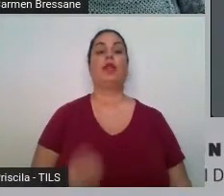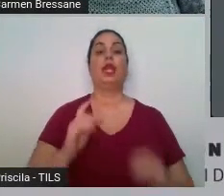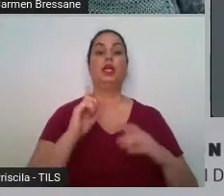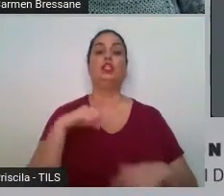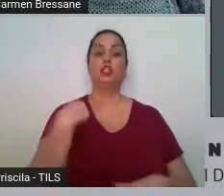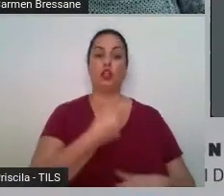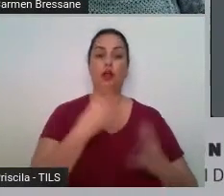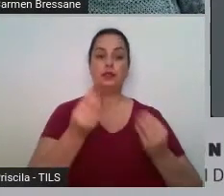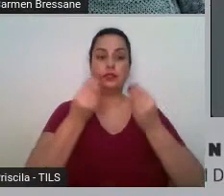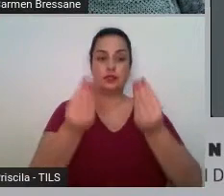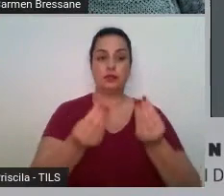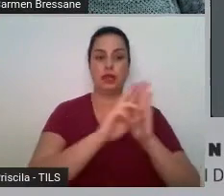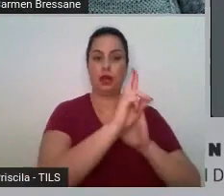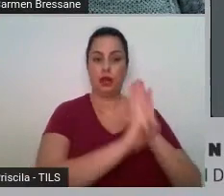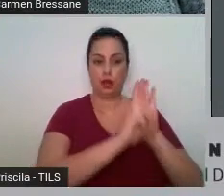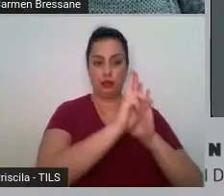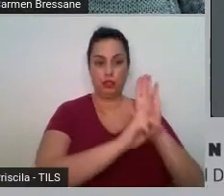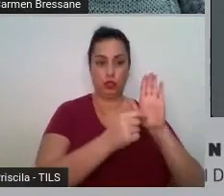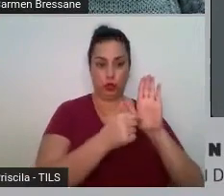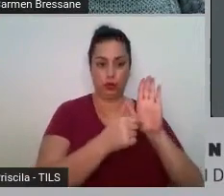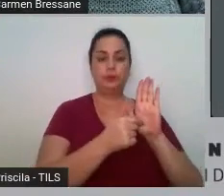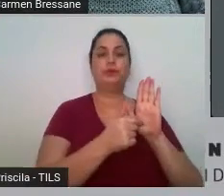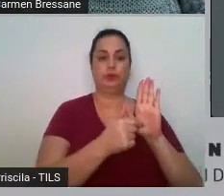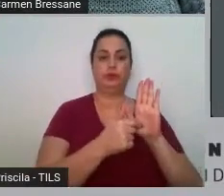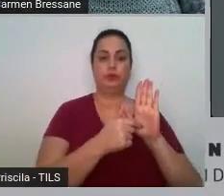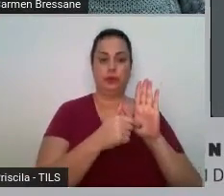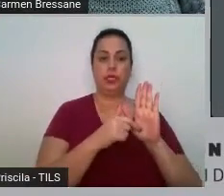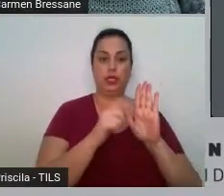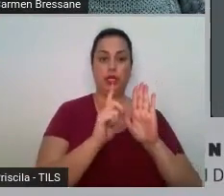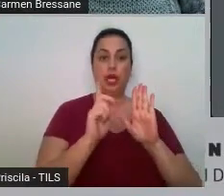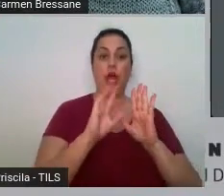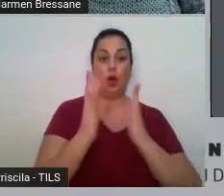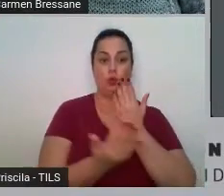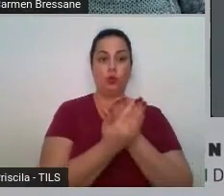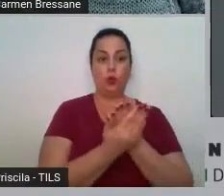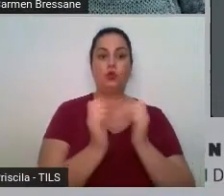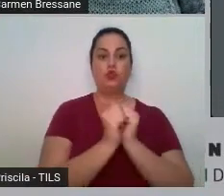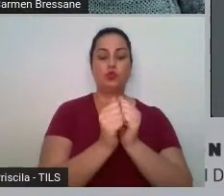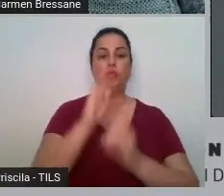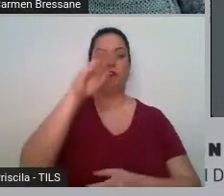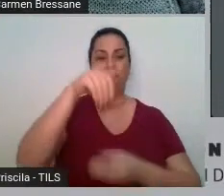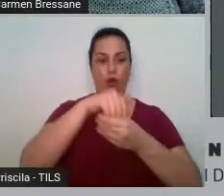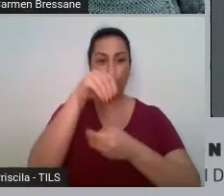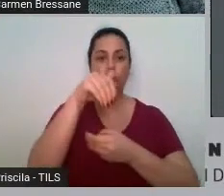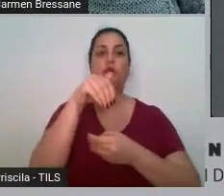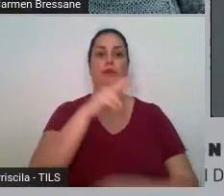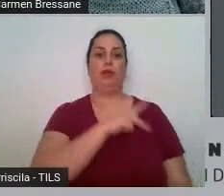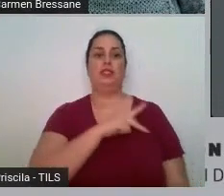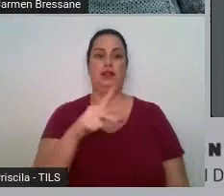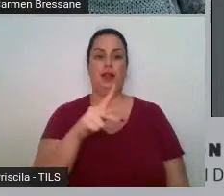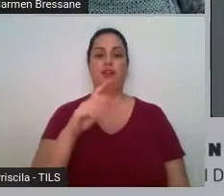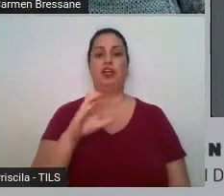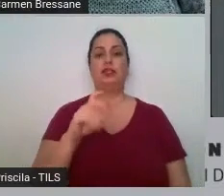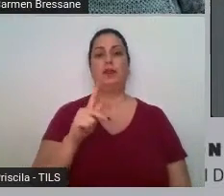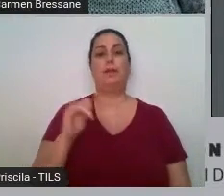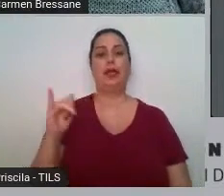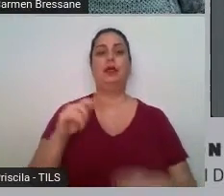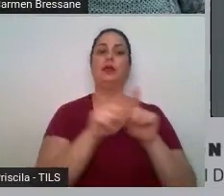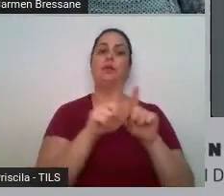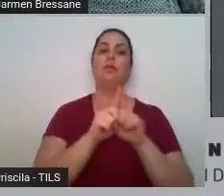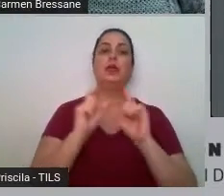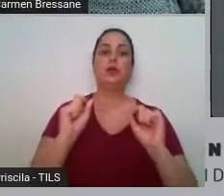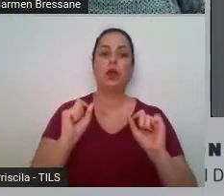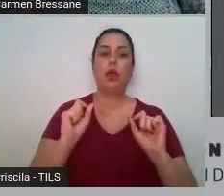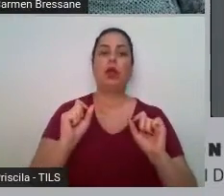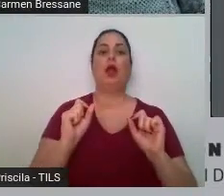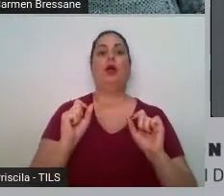voto do presidente da CPI, nós levamos ao Tribunal de Contas do Estado de Minas Gerais.